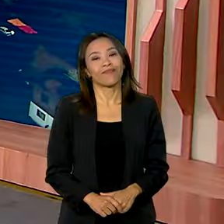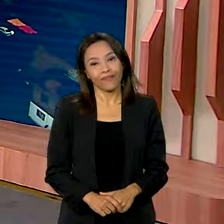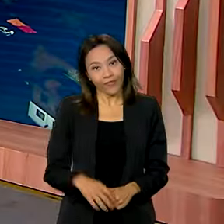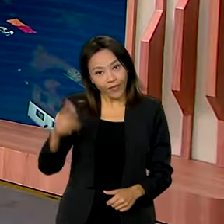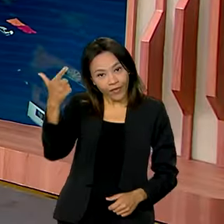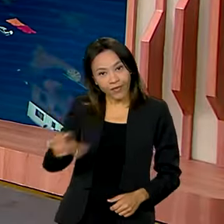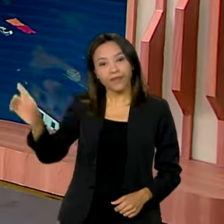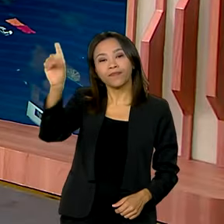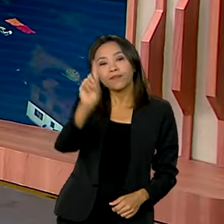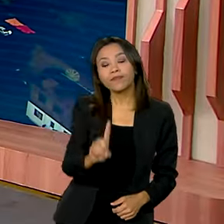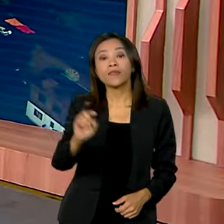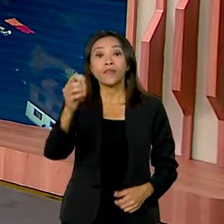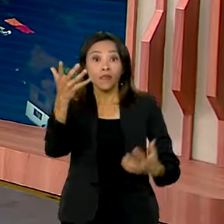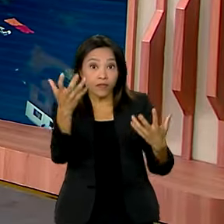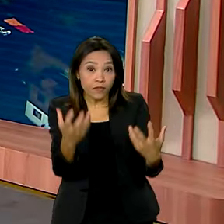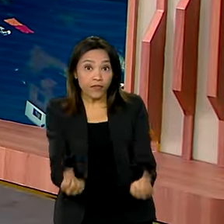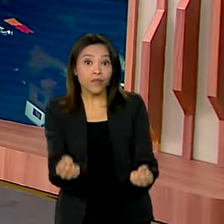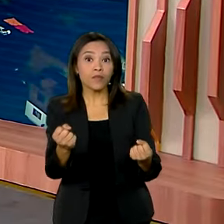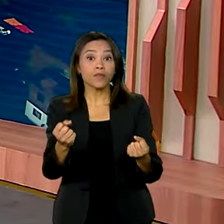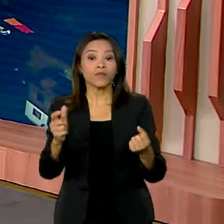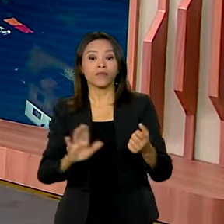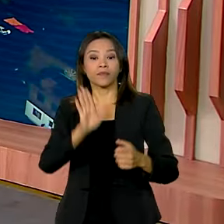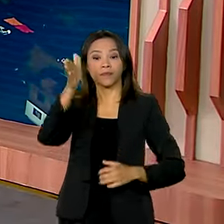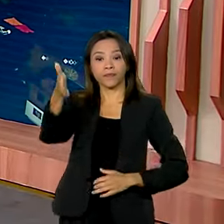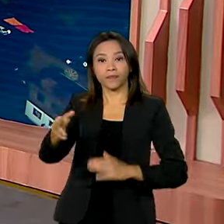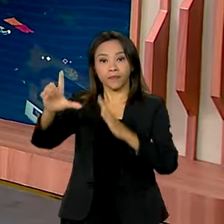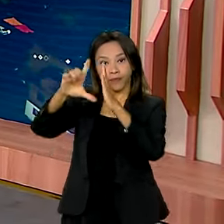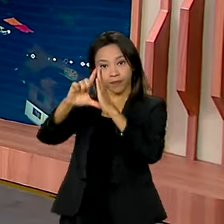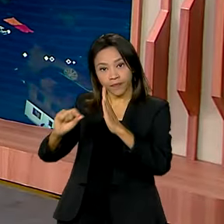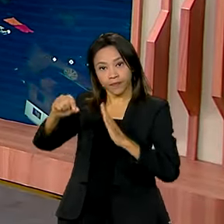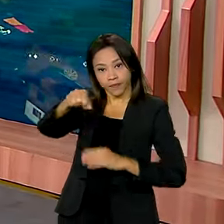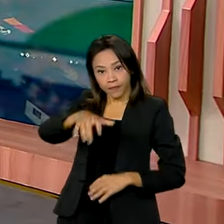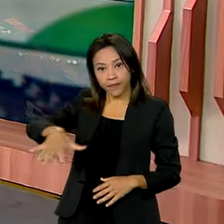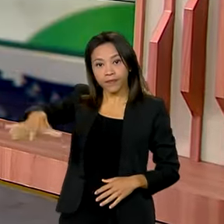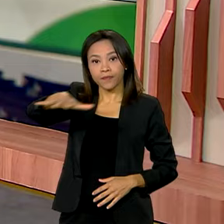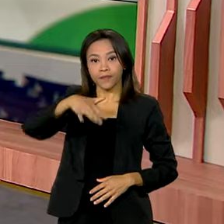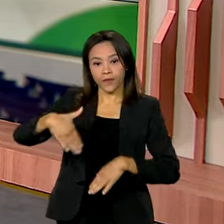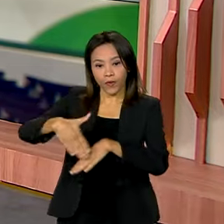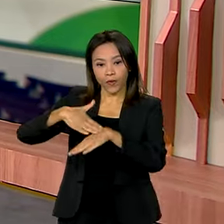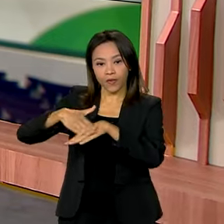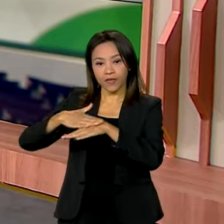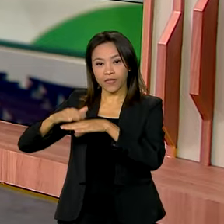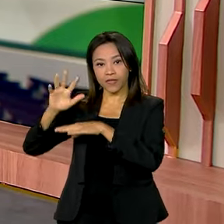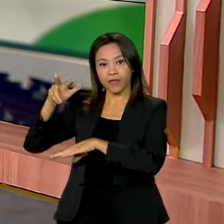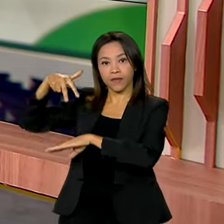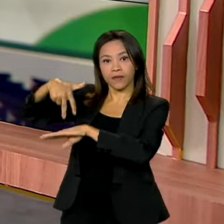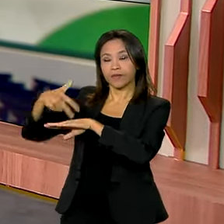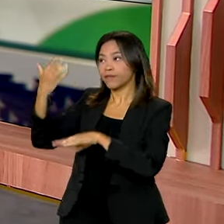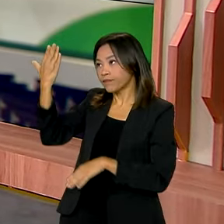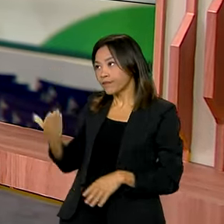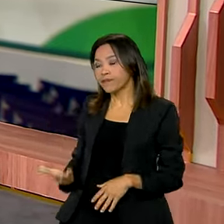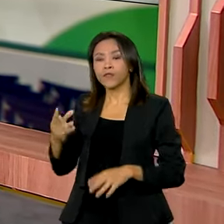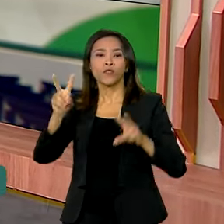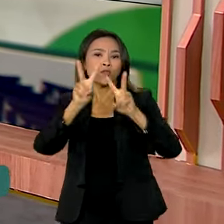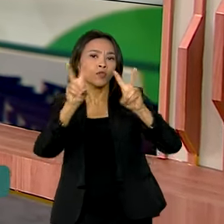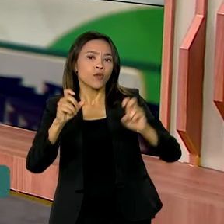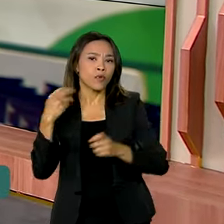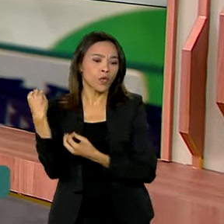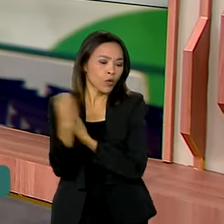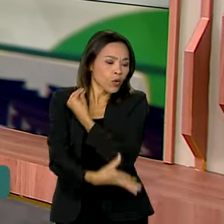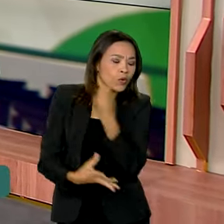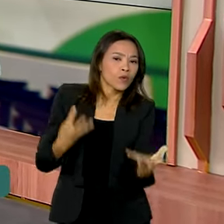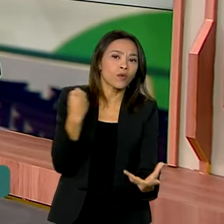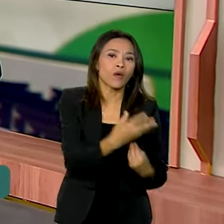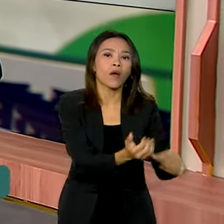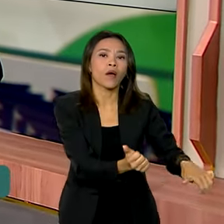Estamos de volta e vamos direto ao Palácio do Planalto falar com a Márcia Fernandes sobre as doações em apoio às vítimas das